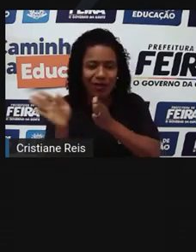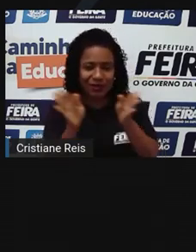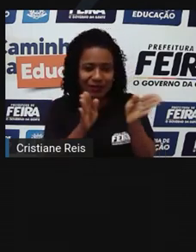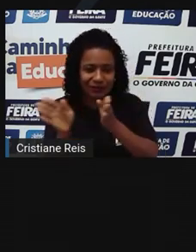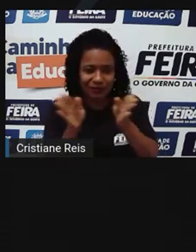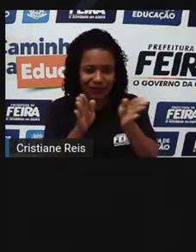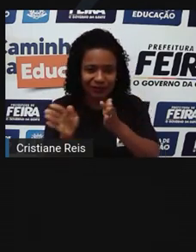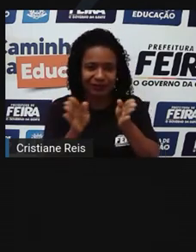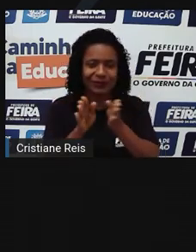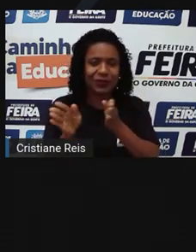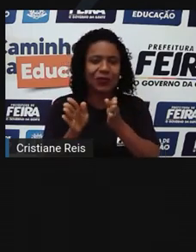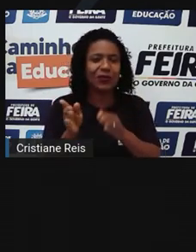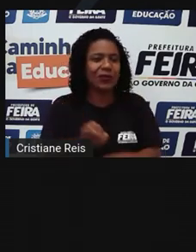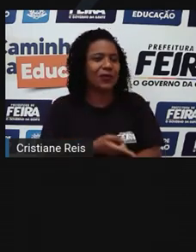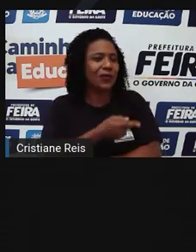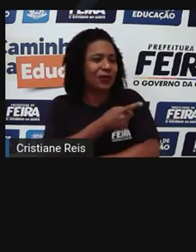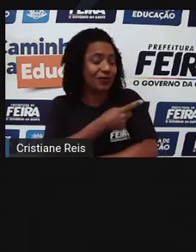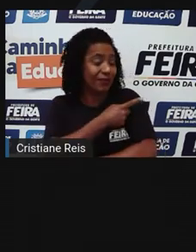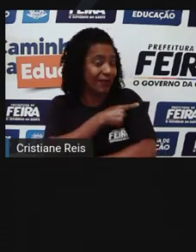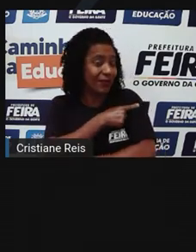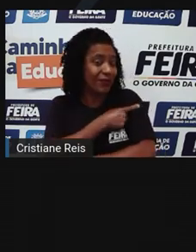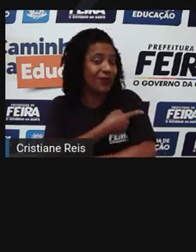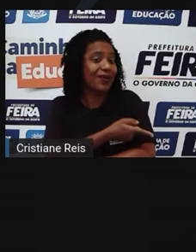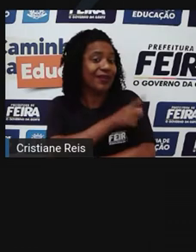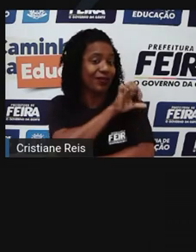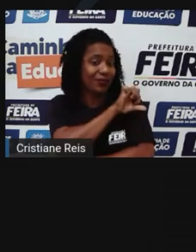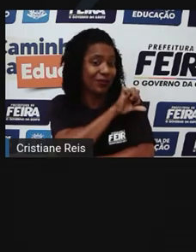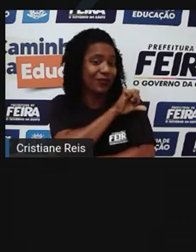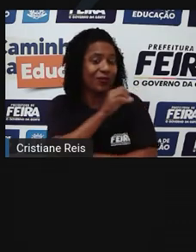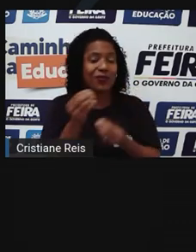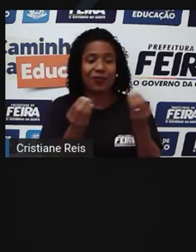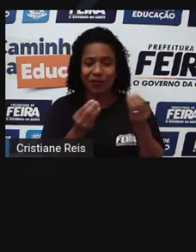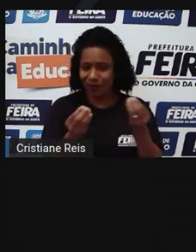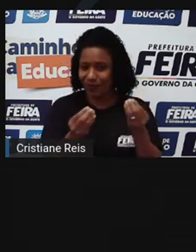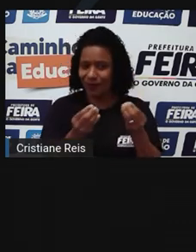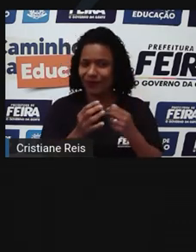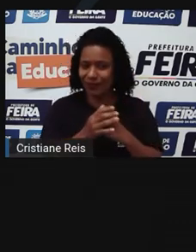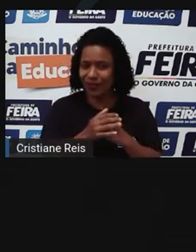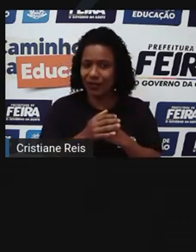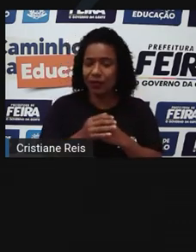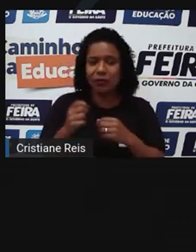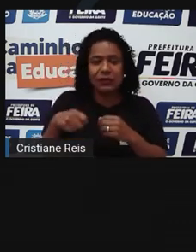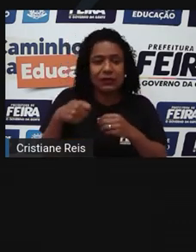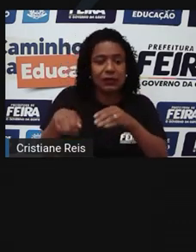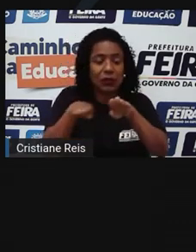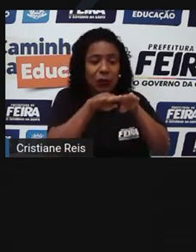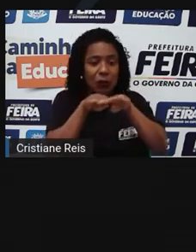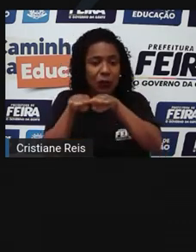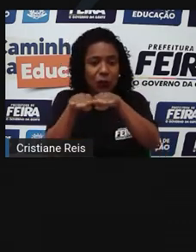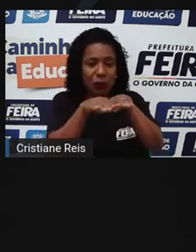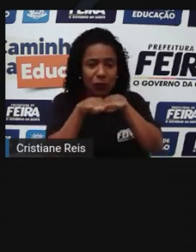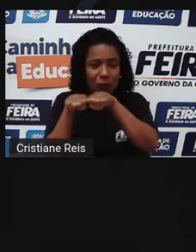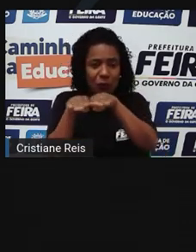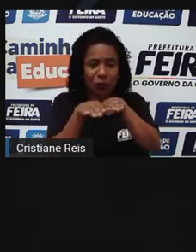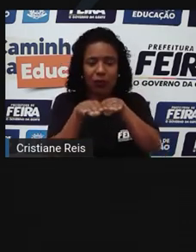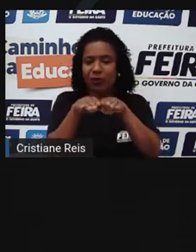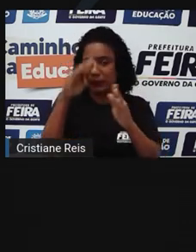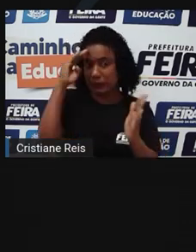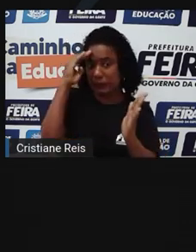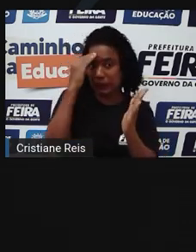ensino é direito público subjetivo, ou seja, não exige regulamentação para ser cumprido.